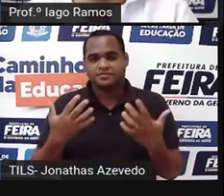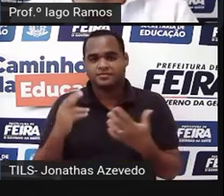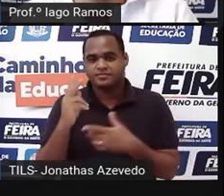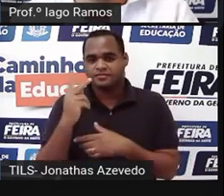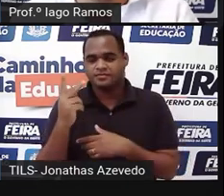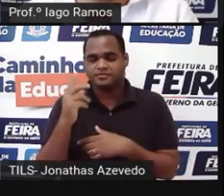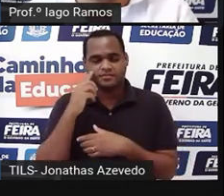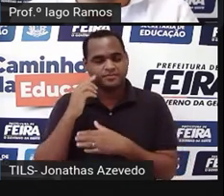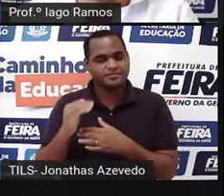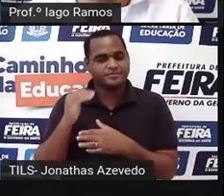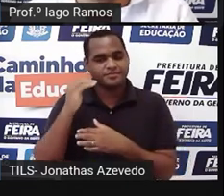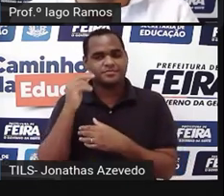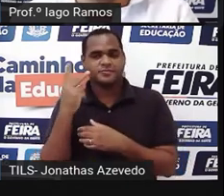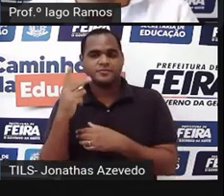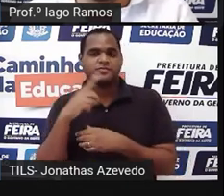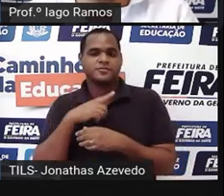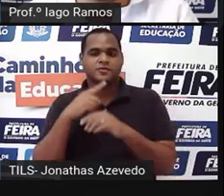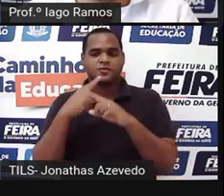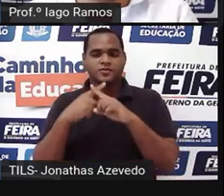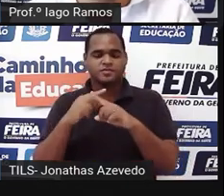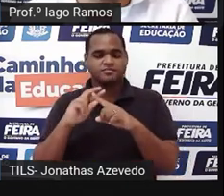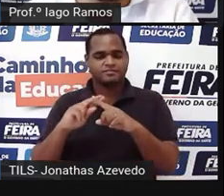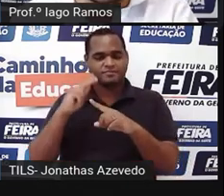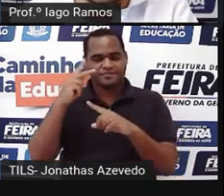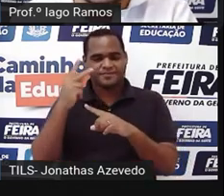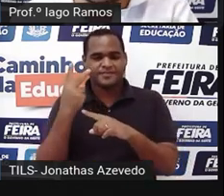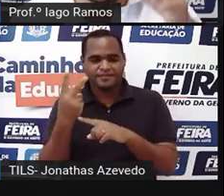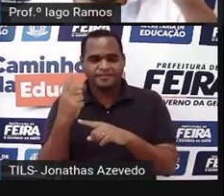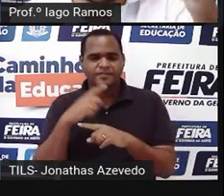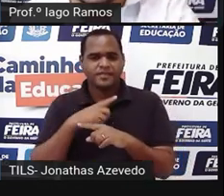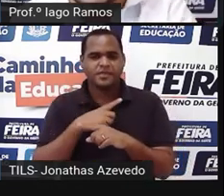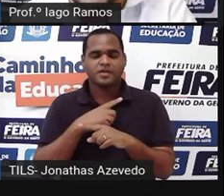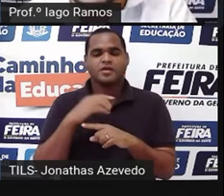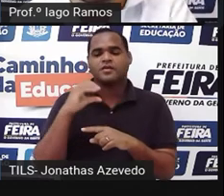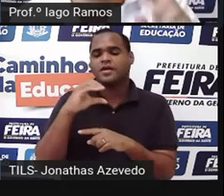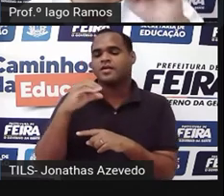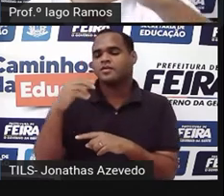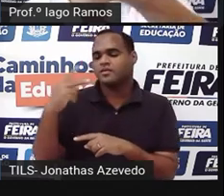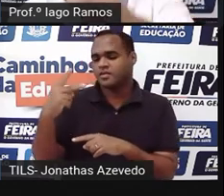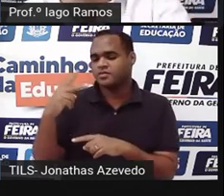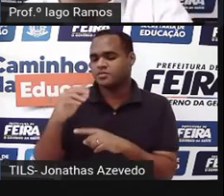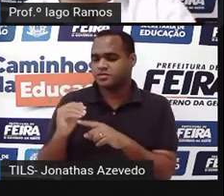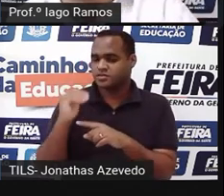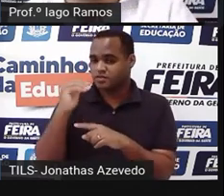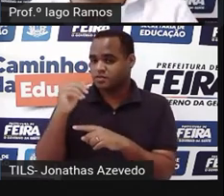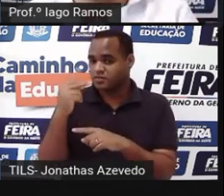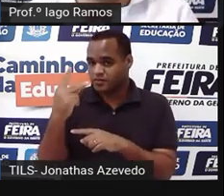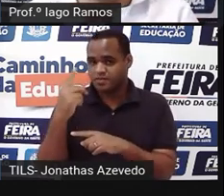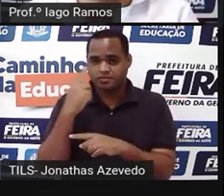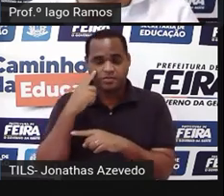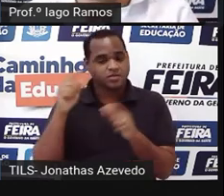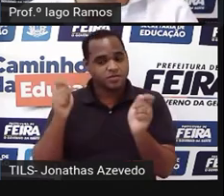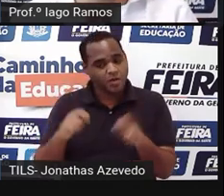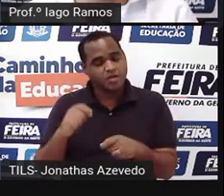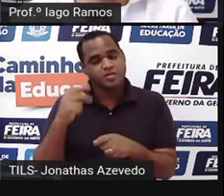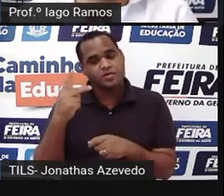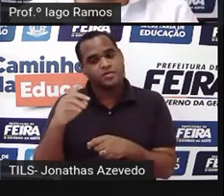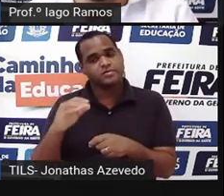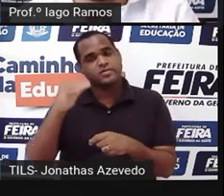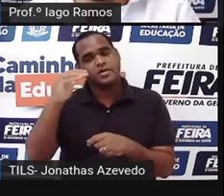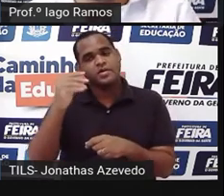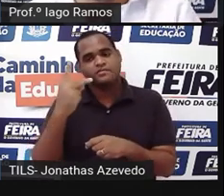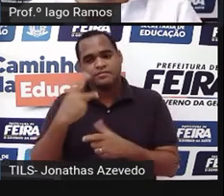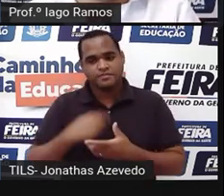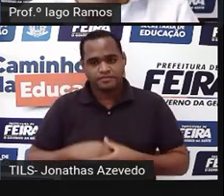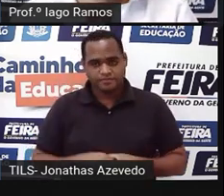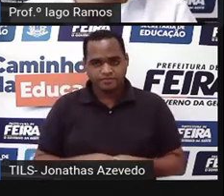elevada a 2, x elevado a 2 é igual o cateto 2 elevado a 2 mais o outro cateto 2 elevado a 2, tá bom?